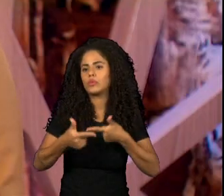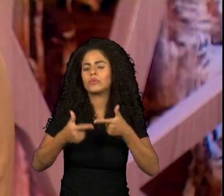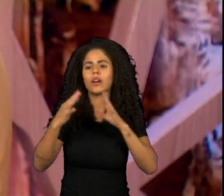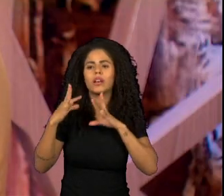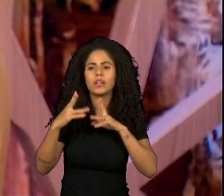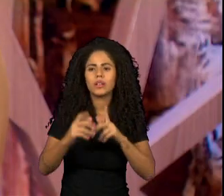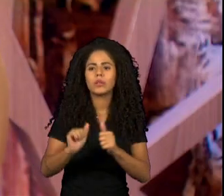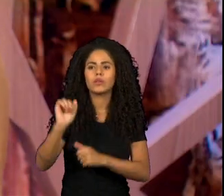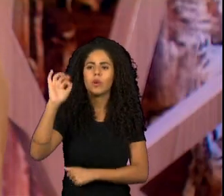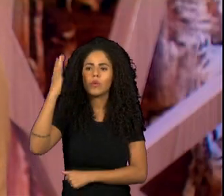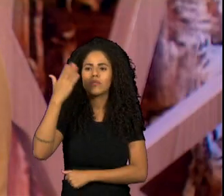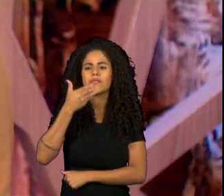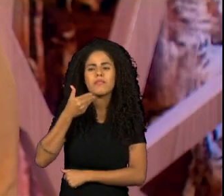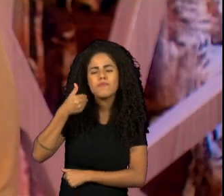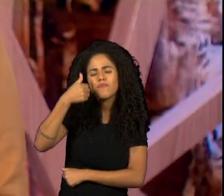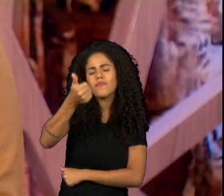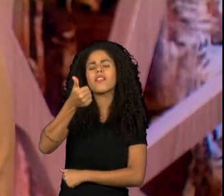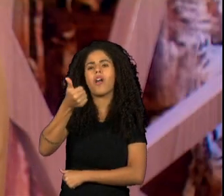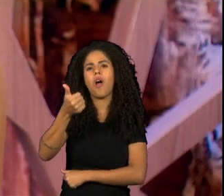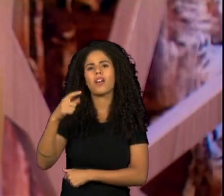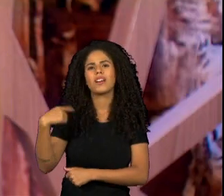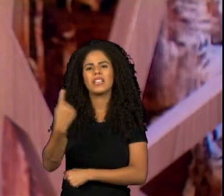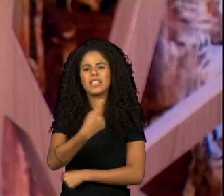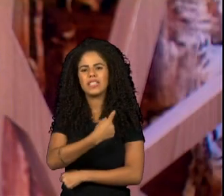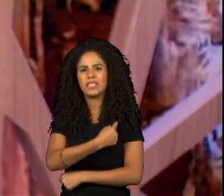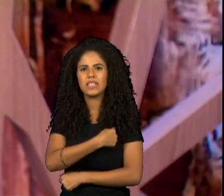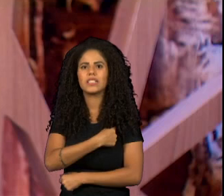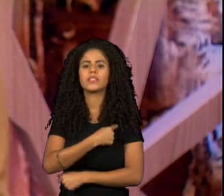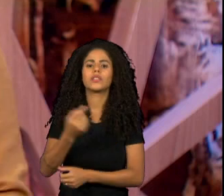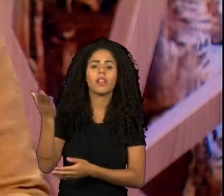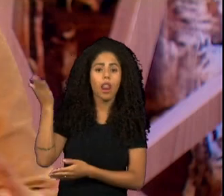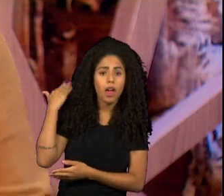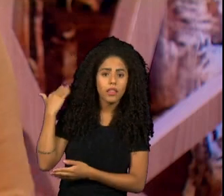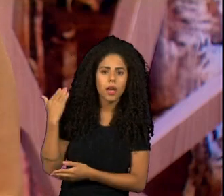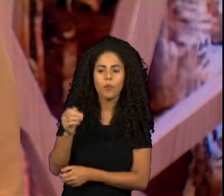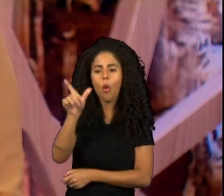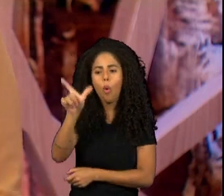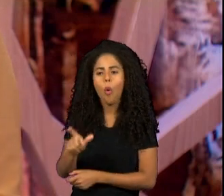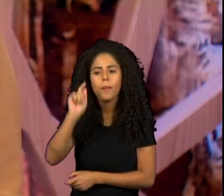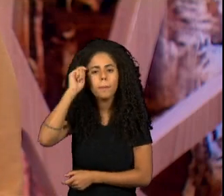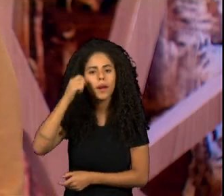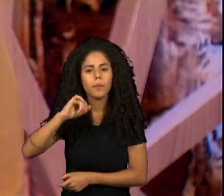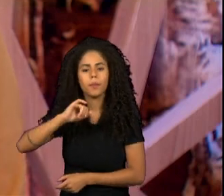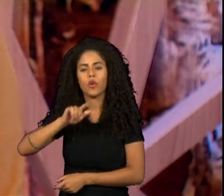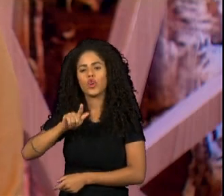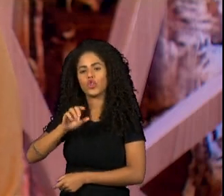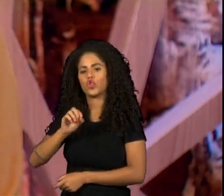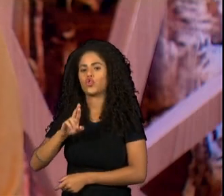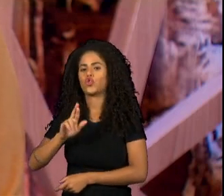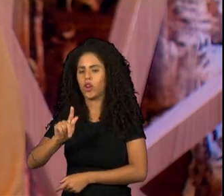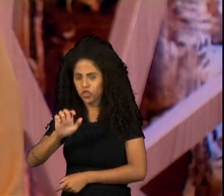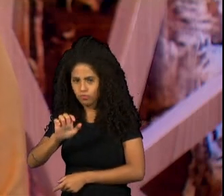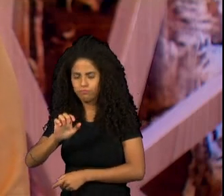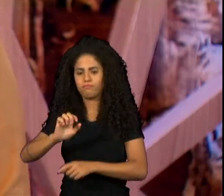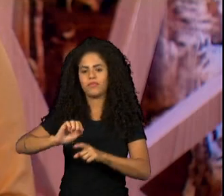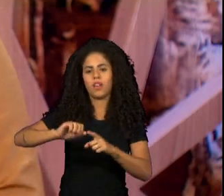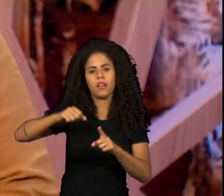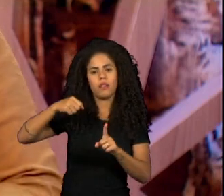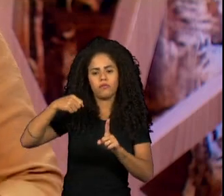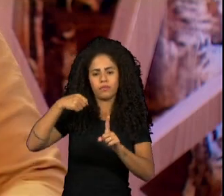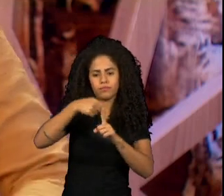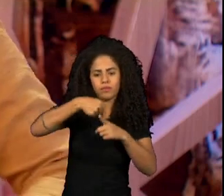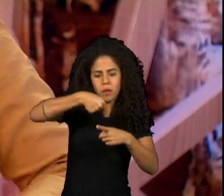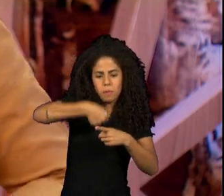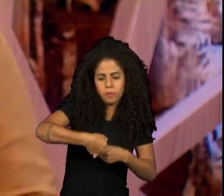né? A gente deve muito, talvez, ao que aconteceu ao George Floyd, toda a movimentação que aconteceu depois da morte dele.